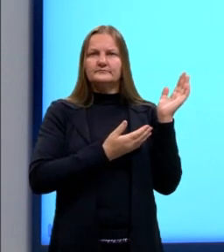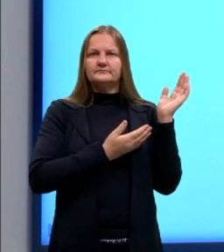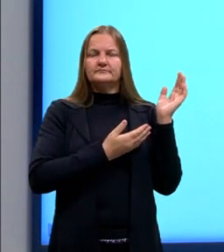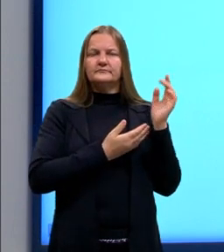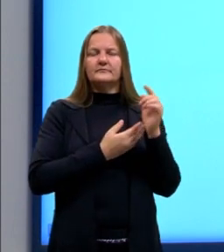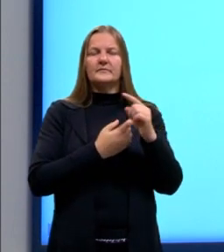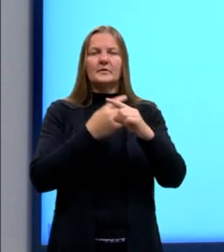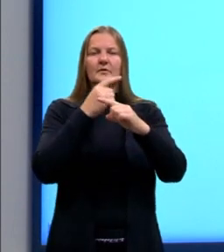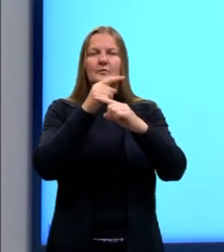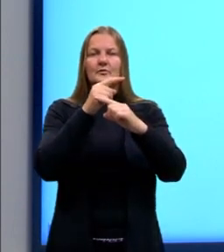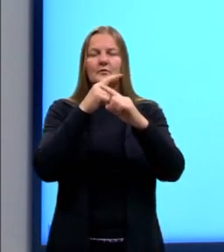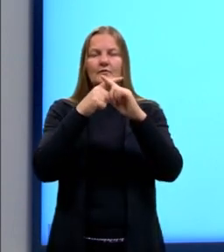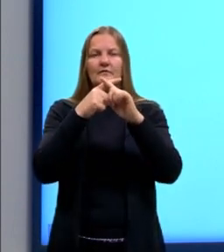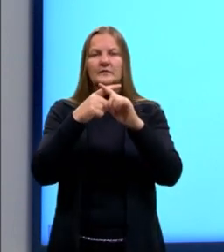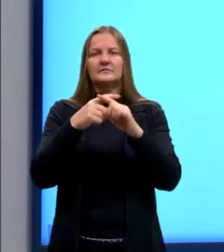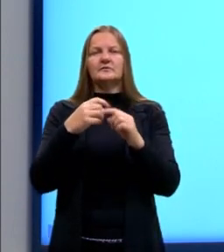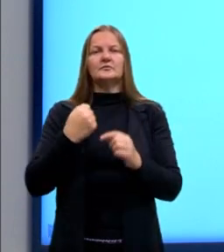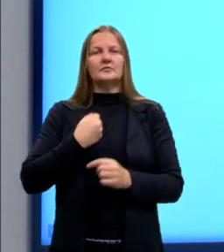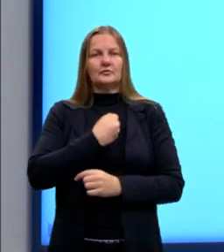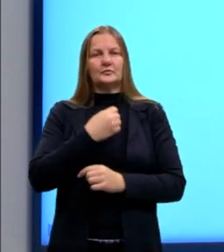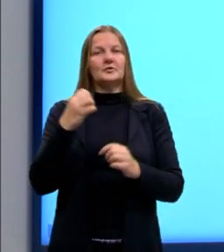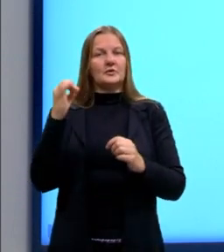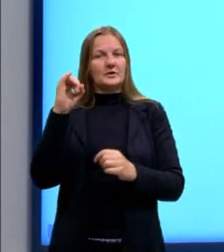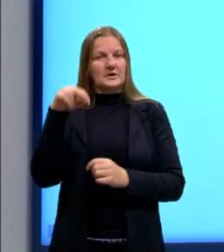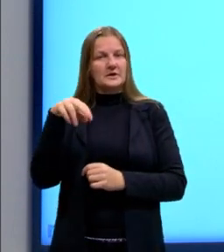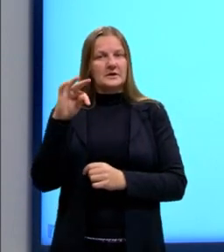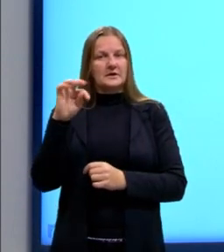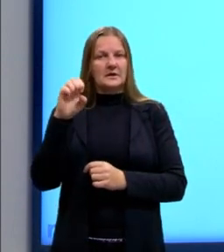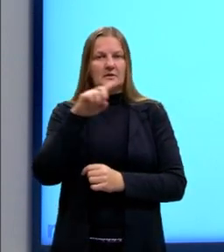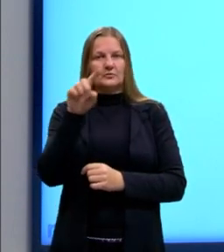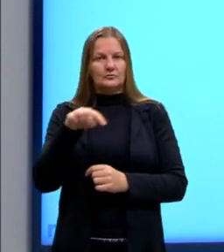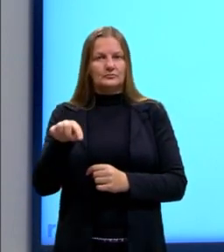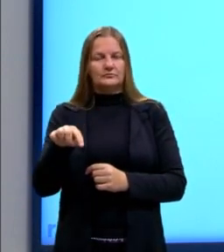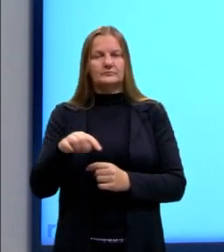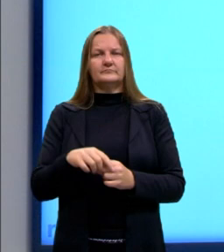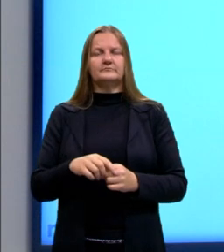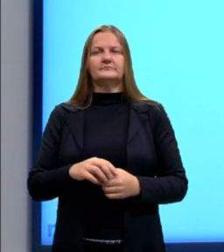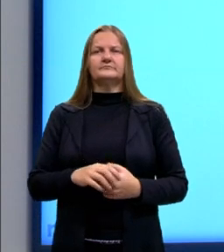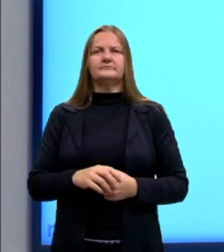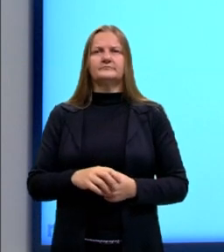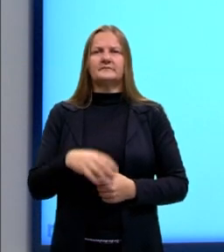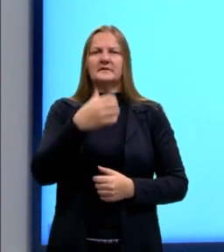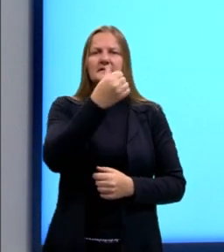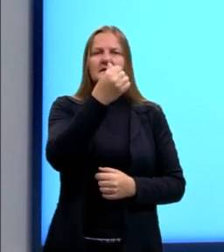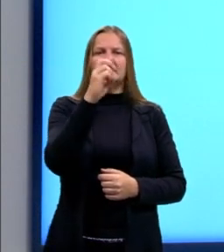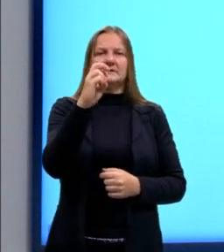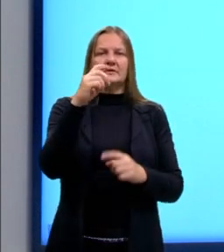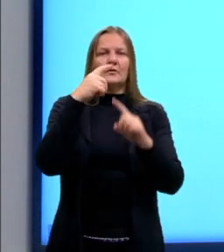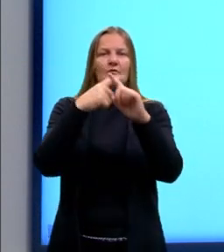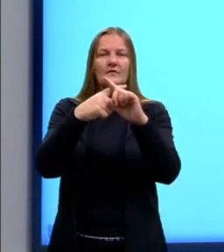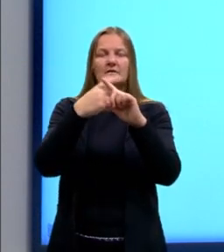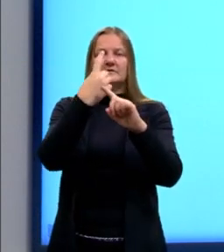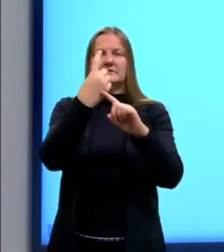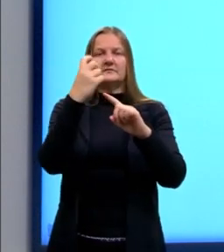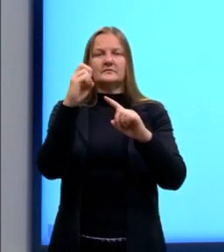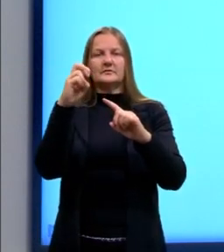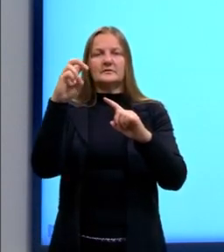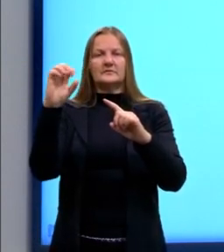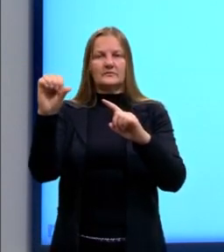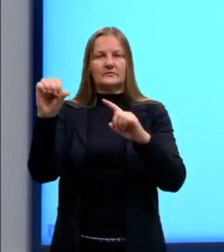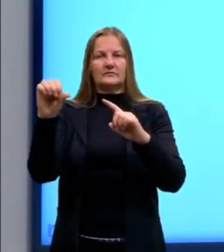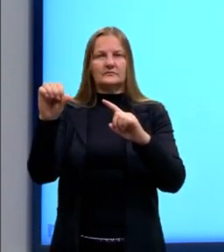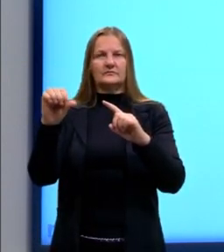numerador pelo valor inteiro. Então reescrevi aqui 65 vezes 159.